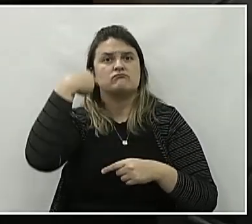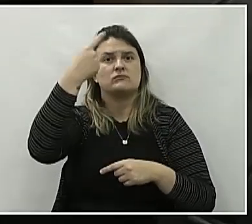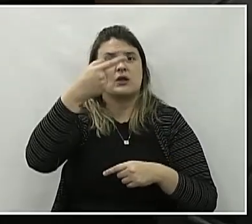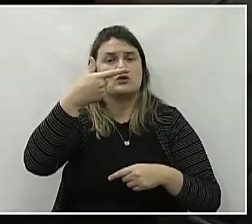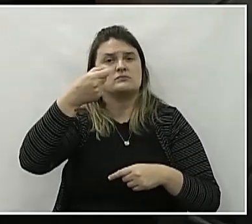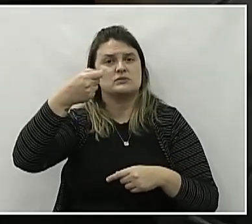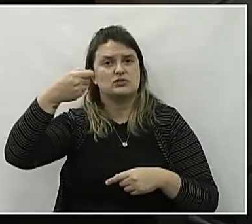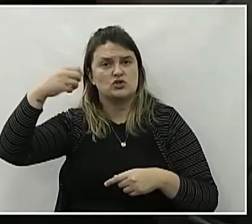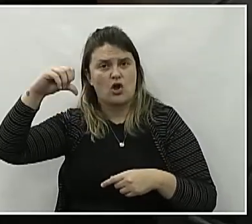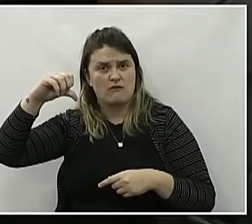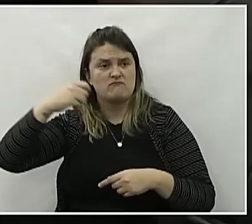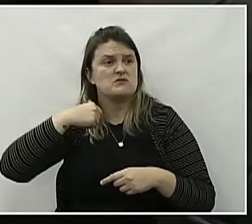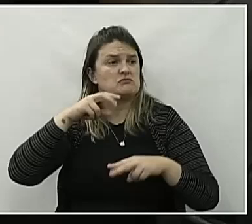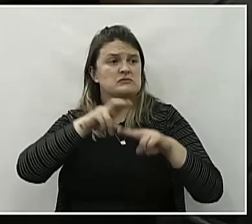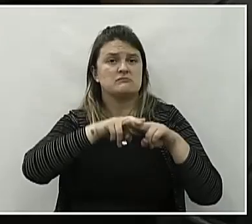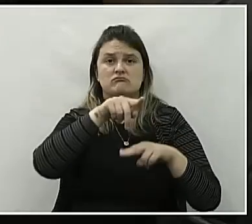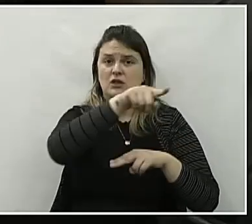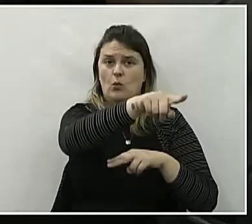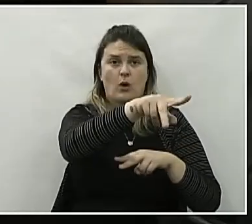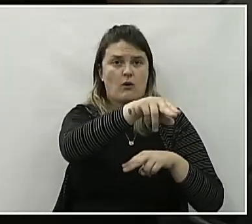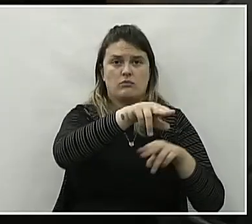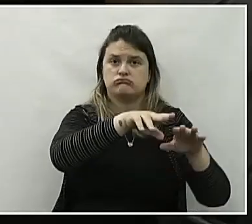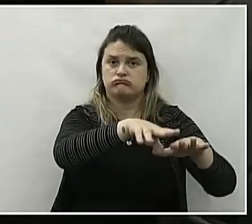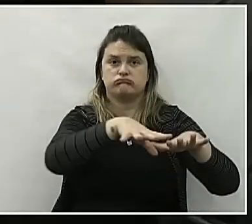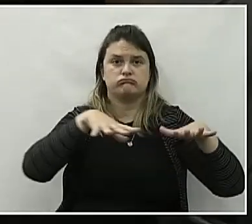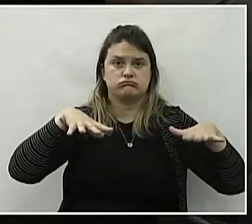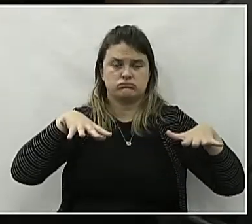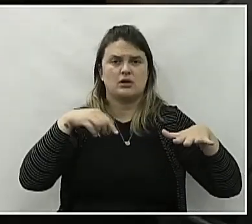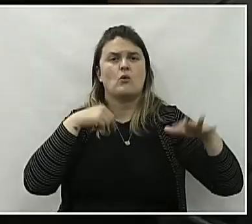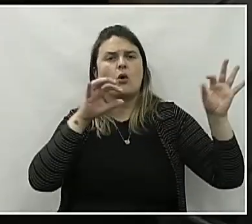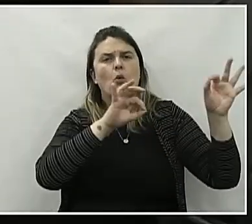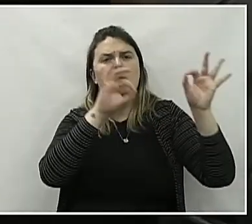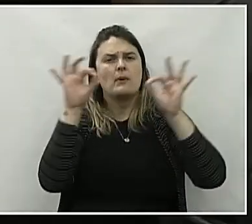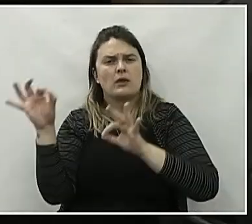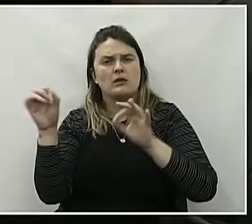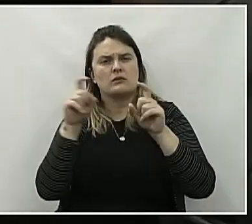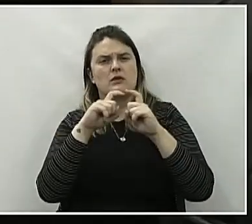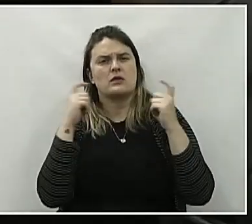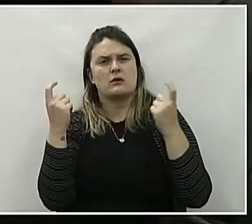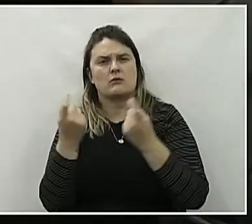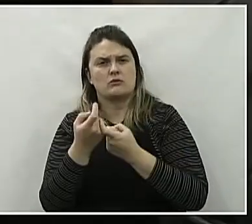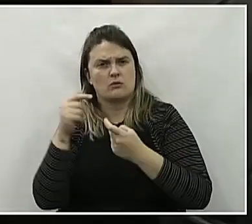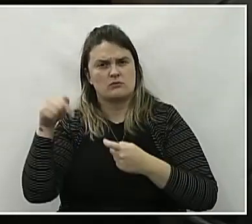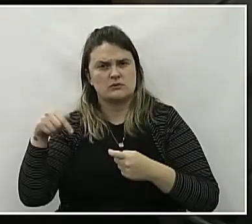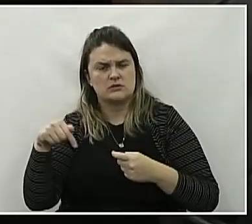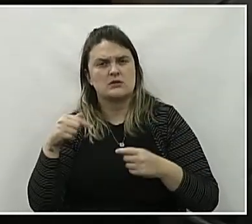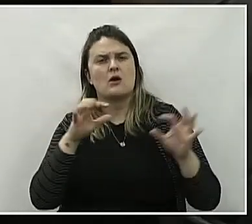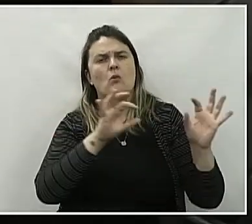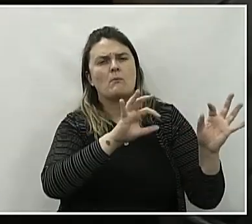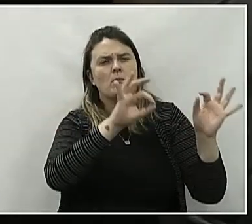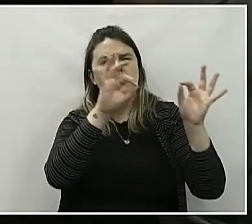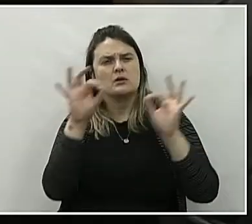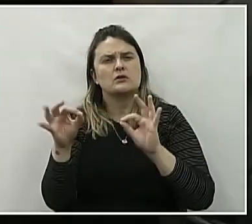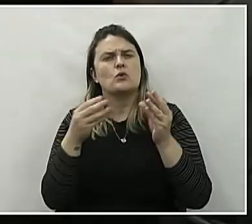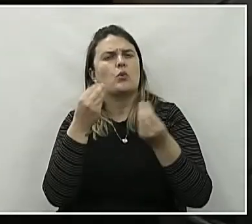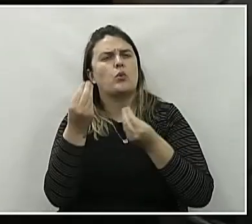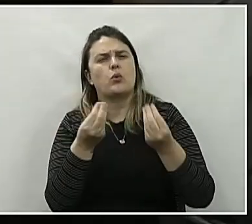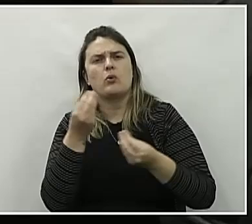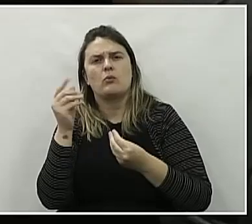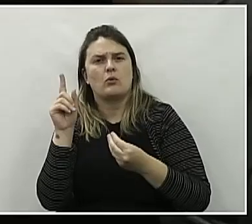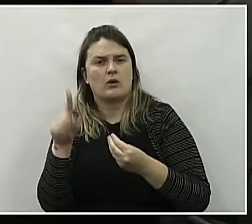eu estava sentado nessas cadeiras, acompanhando as reuniões da Câmara de Vereadores, acompanhando como é